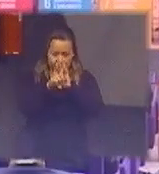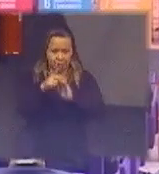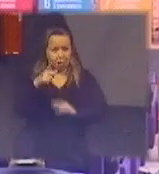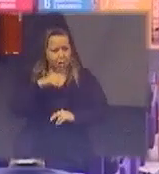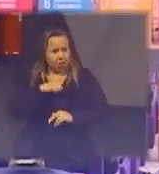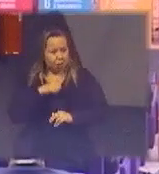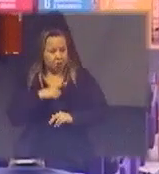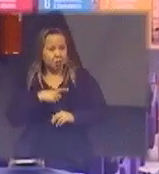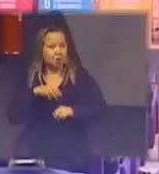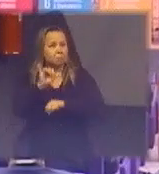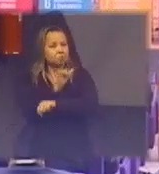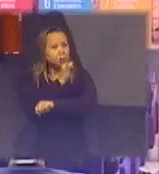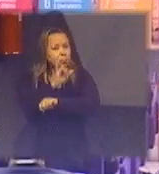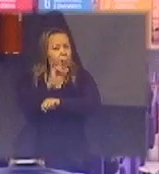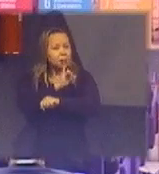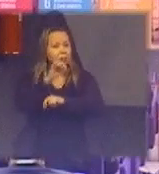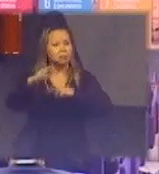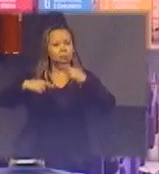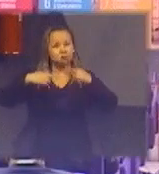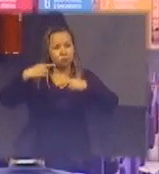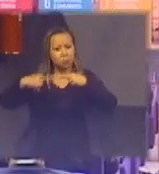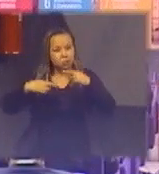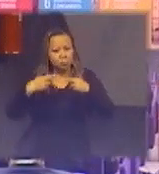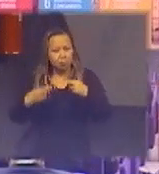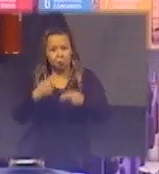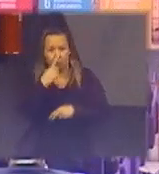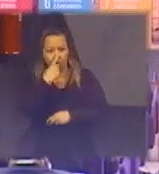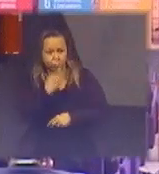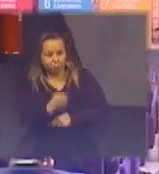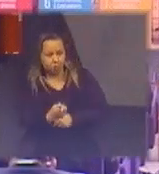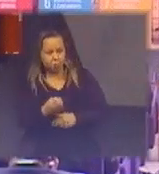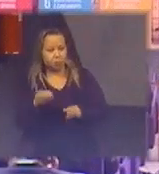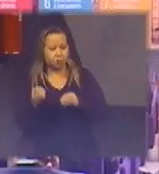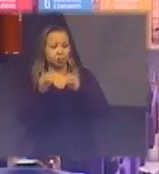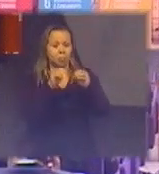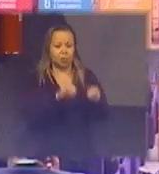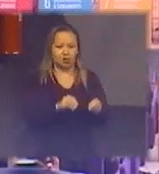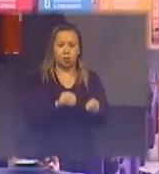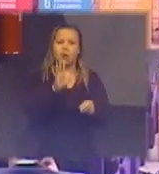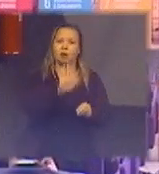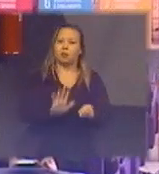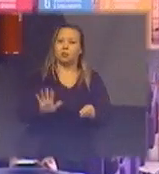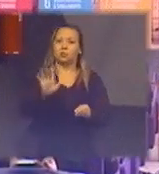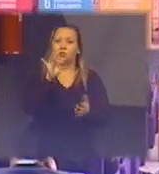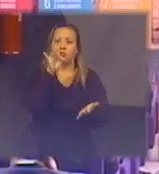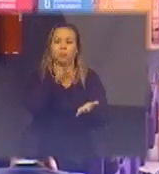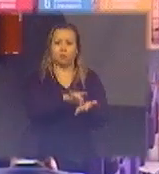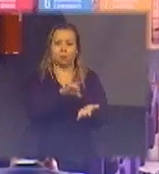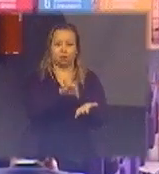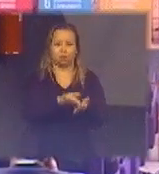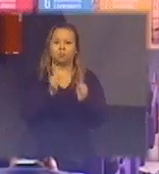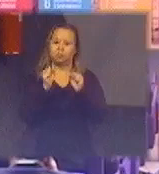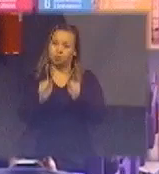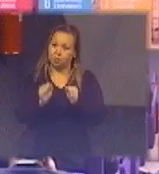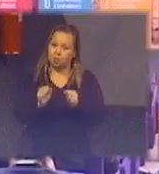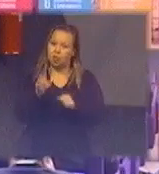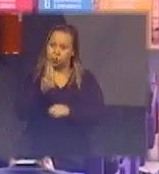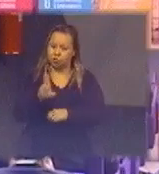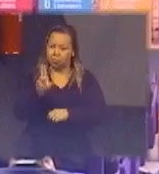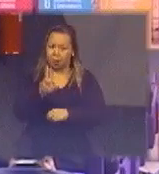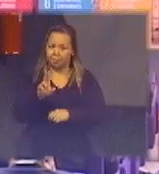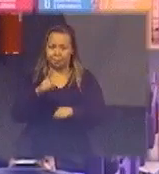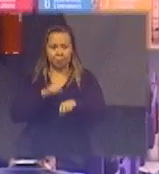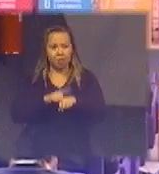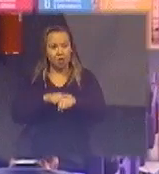sistema de logística reversa implantado e oficial eles possam usar quando a gente fala